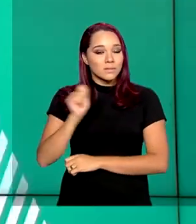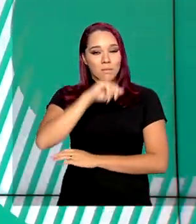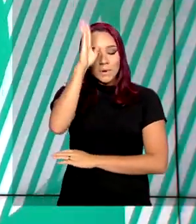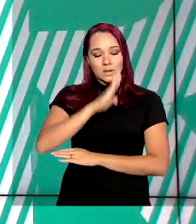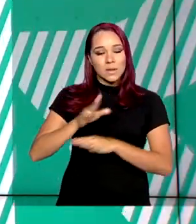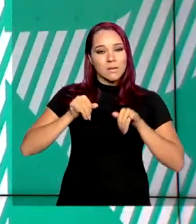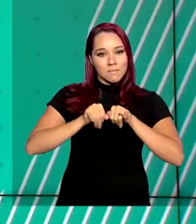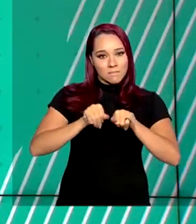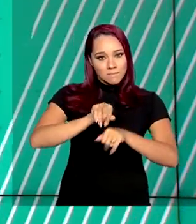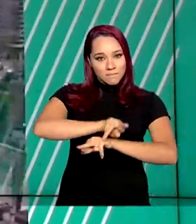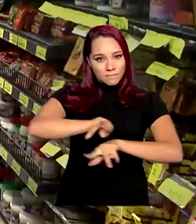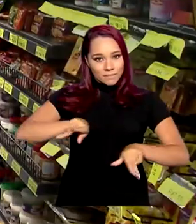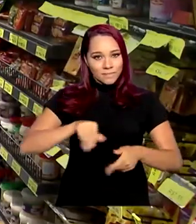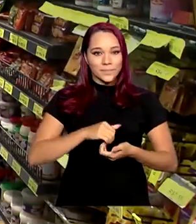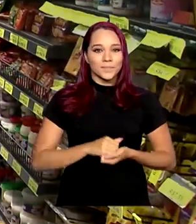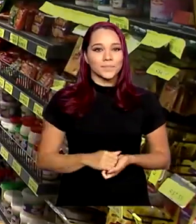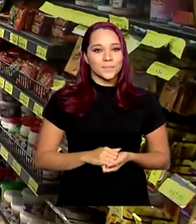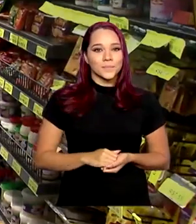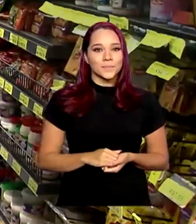Supermercados.